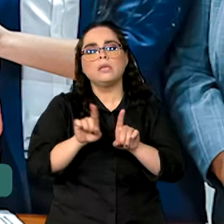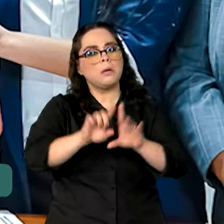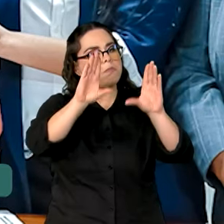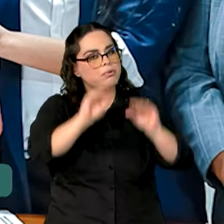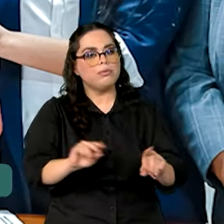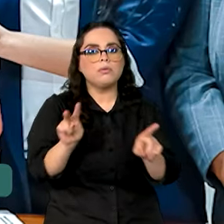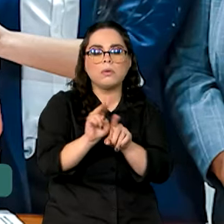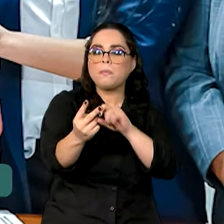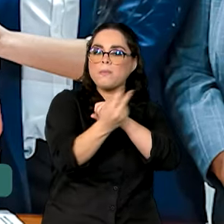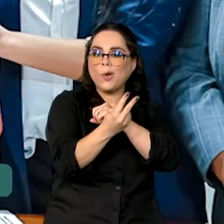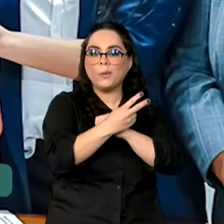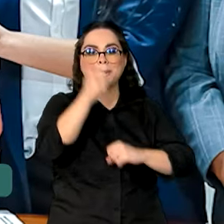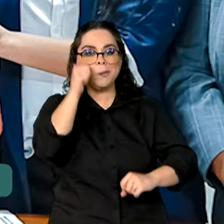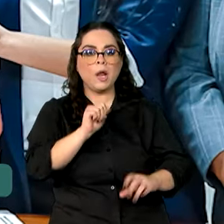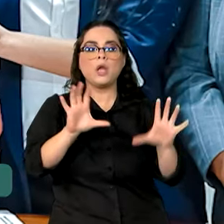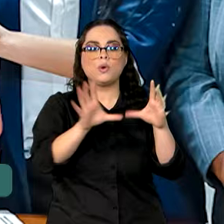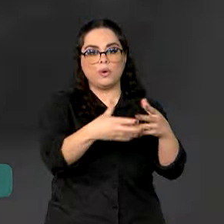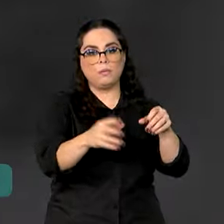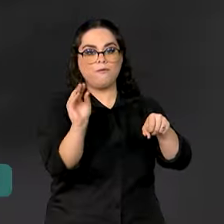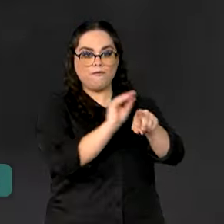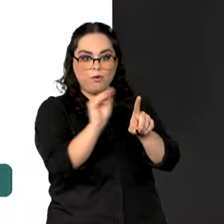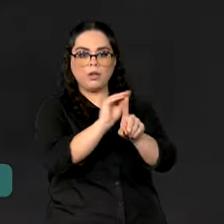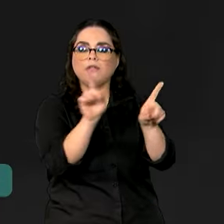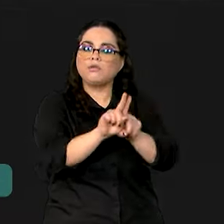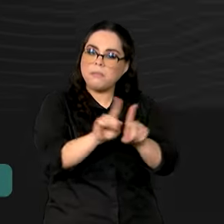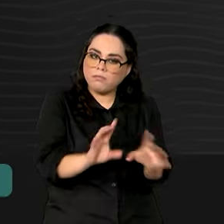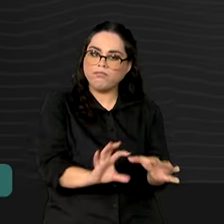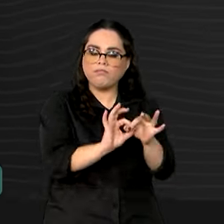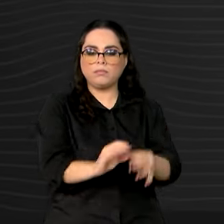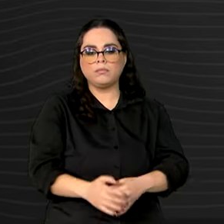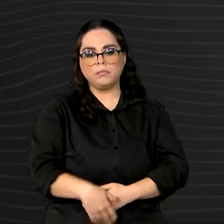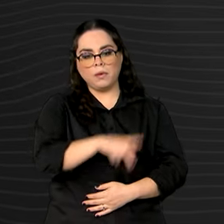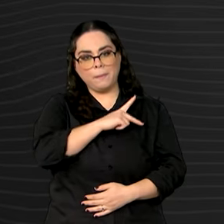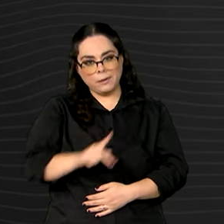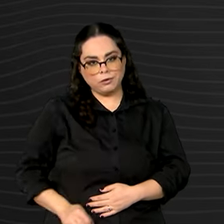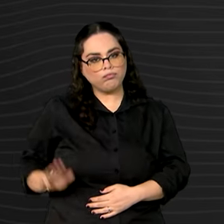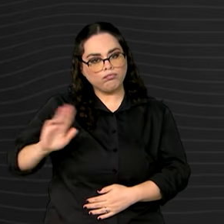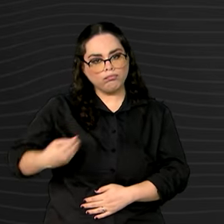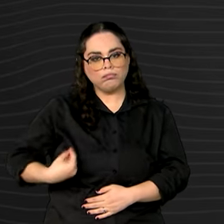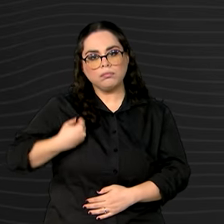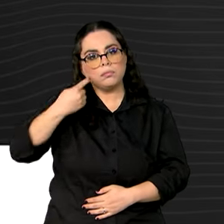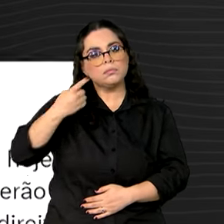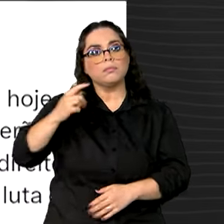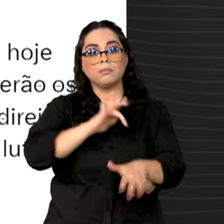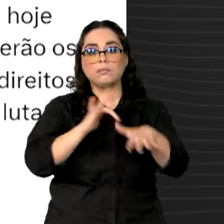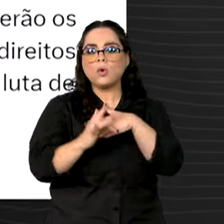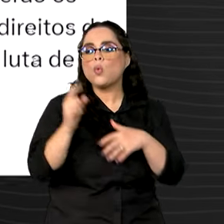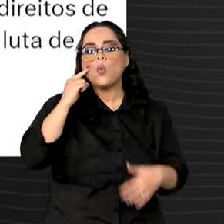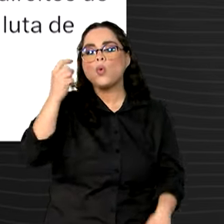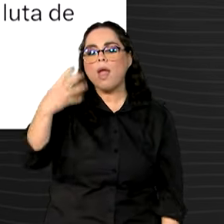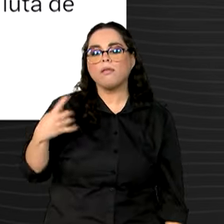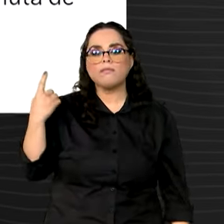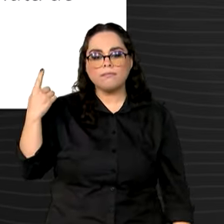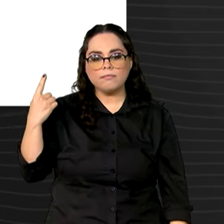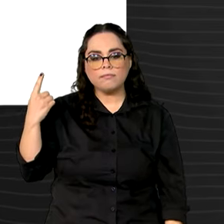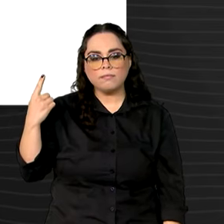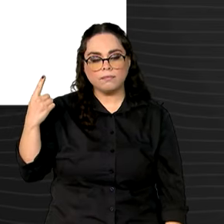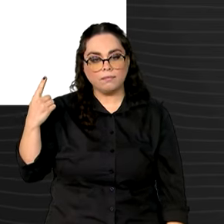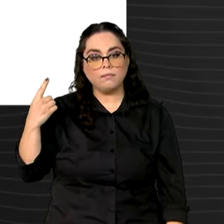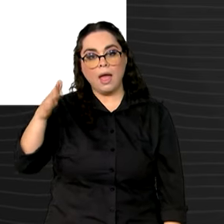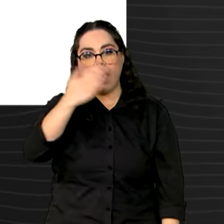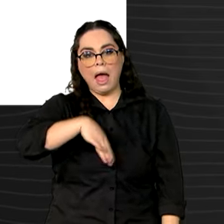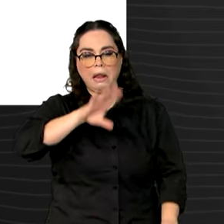proteção às mulheres e grupos vulneráveis. O presidente Lula se manifestou em redes sociais e afirmou que a luta contra o abuso